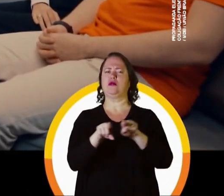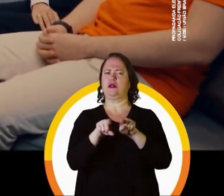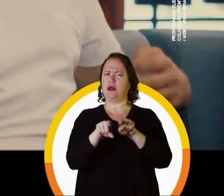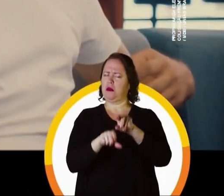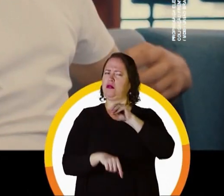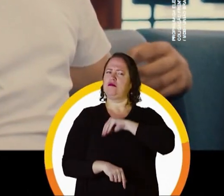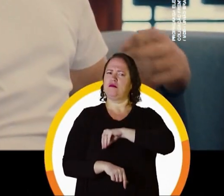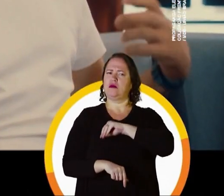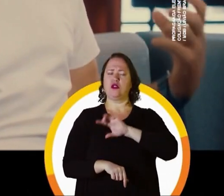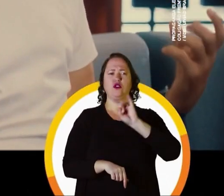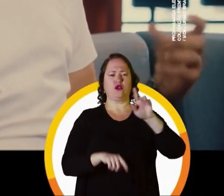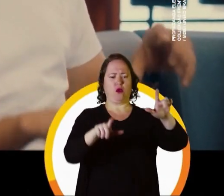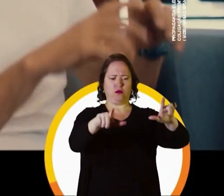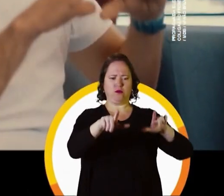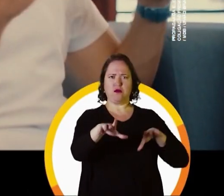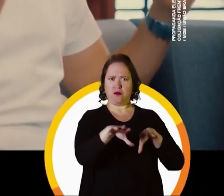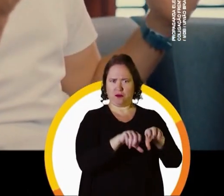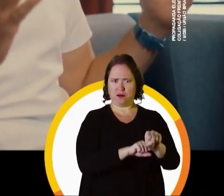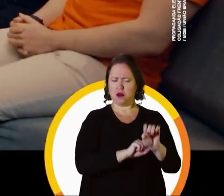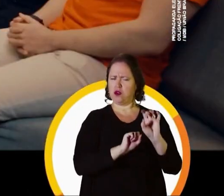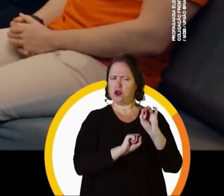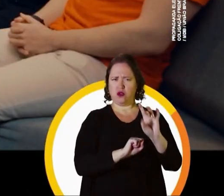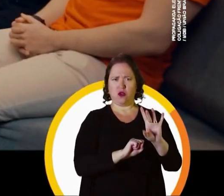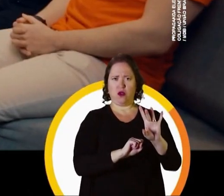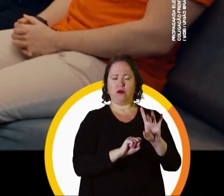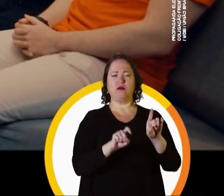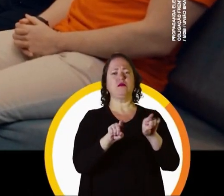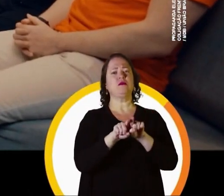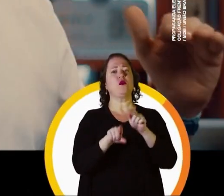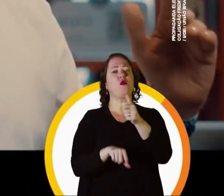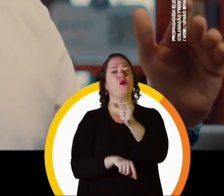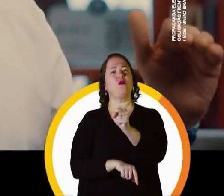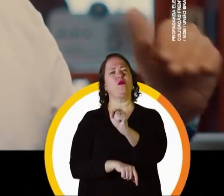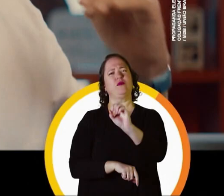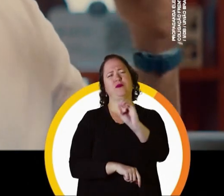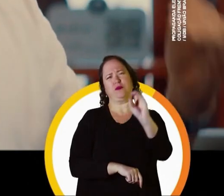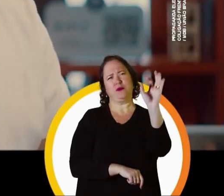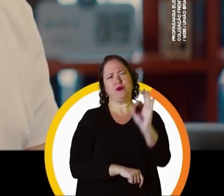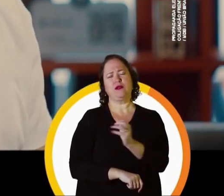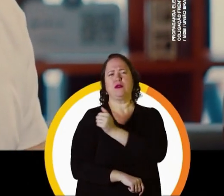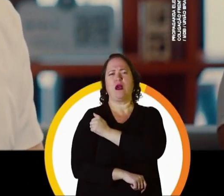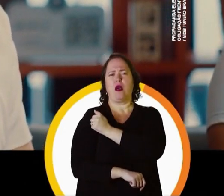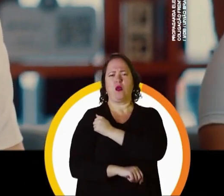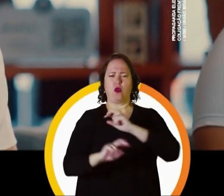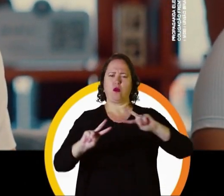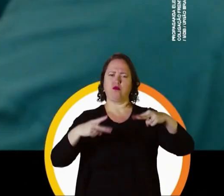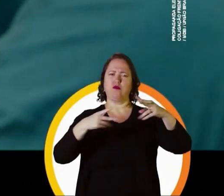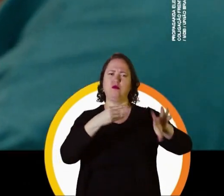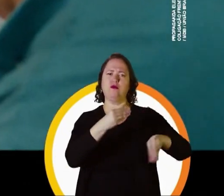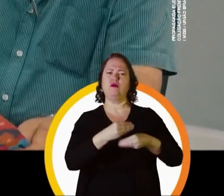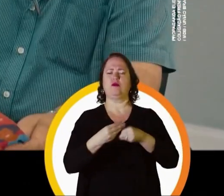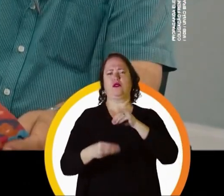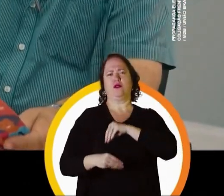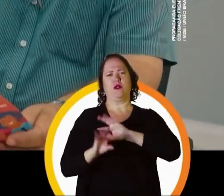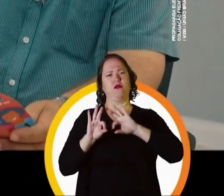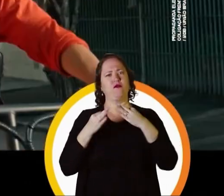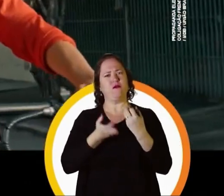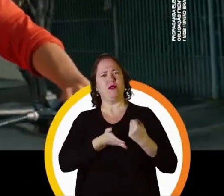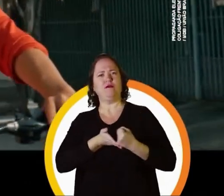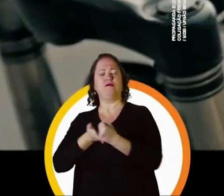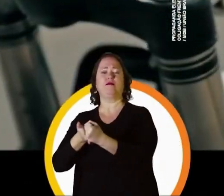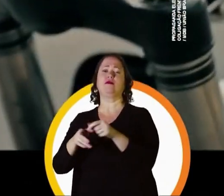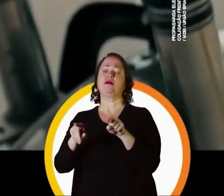renda. Não é só você fazer o curso para ter um diploma. 80% dos alunos duplicam a renda média da família. Sem falar no Go